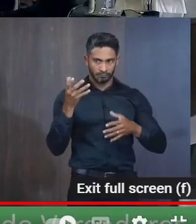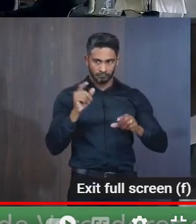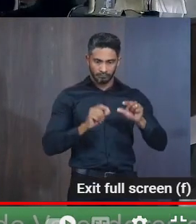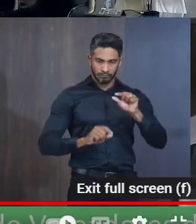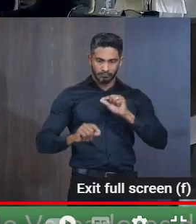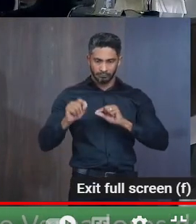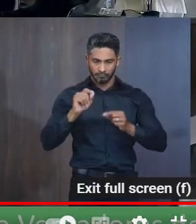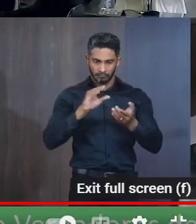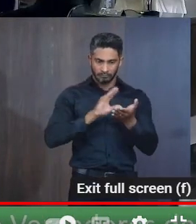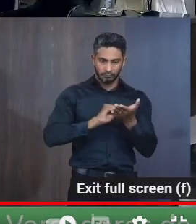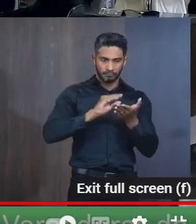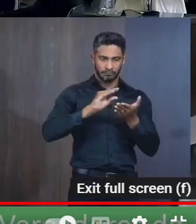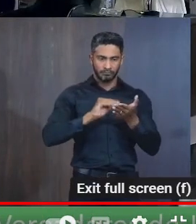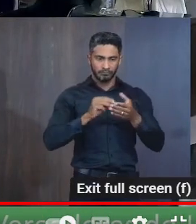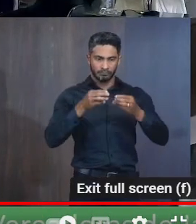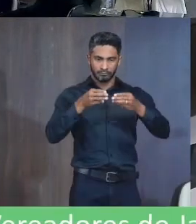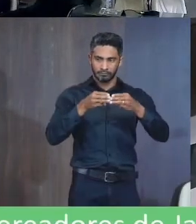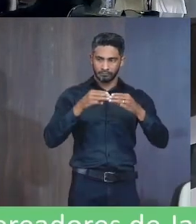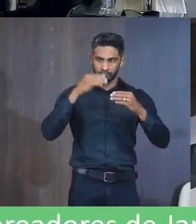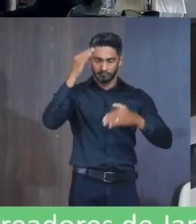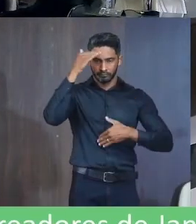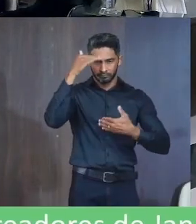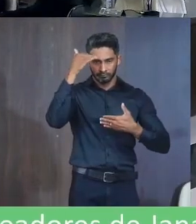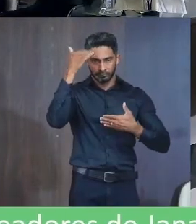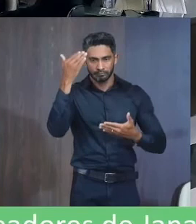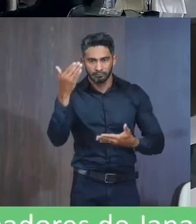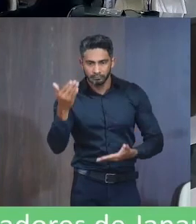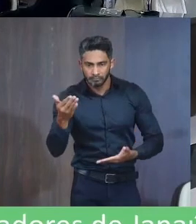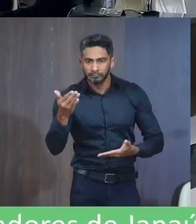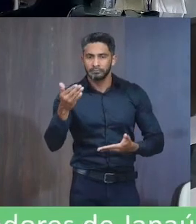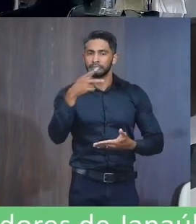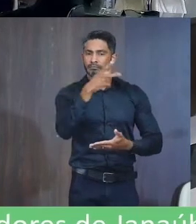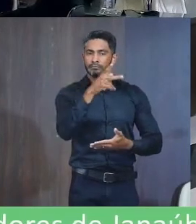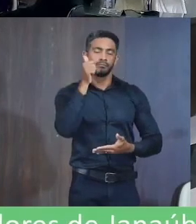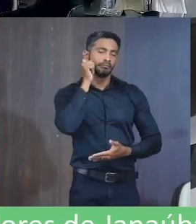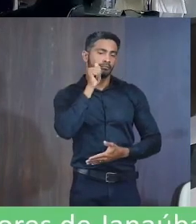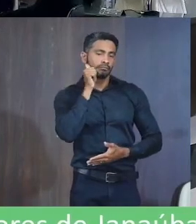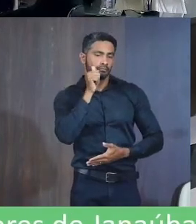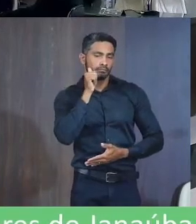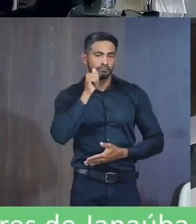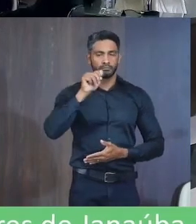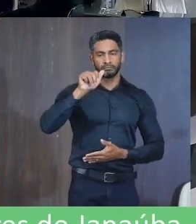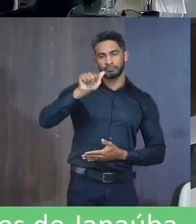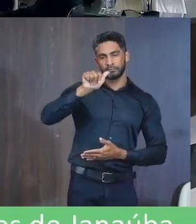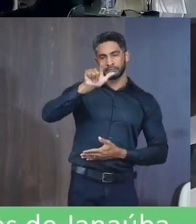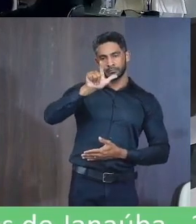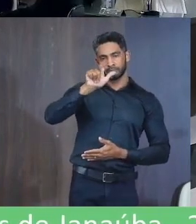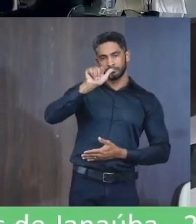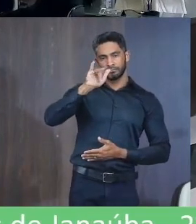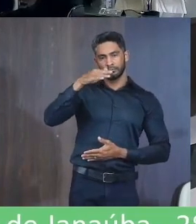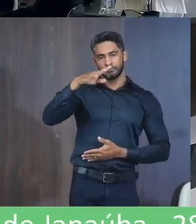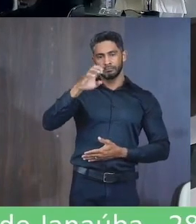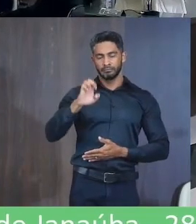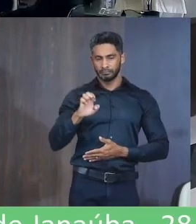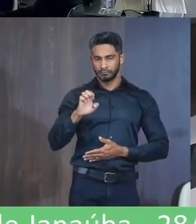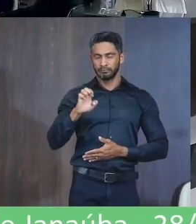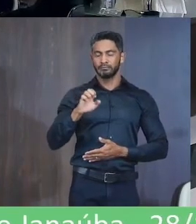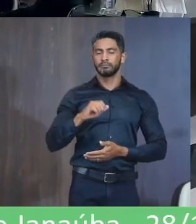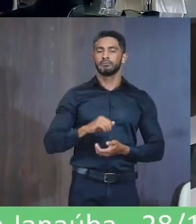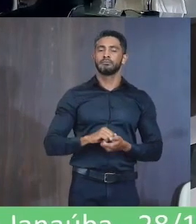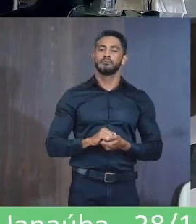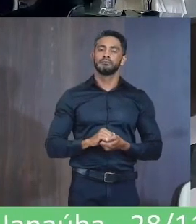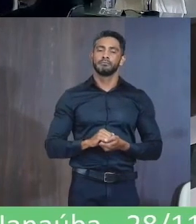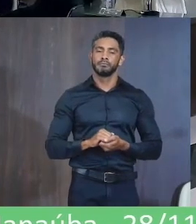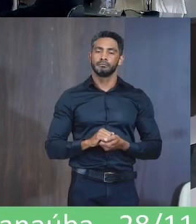Que concheata Moção com voto de congratulação Com a senhora Alice Cristina Santos Alves